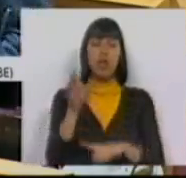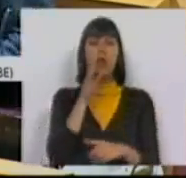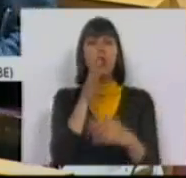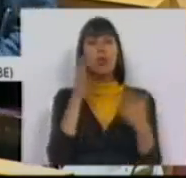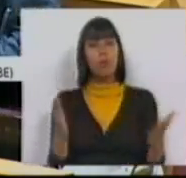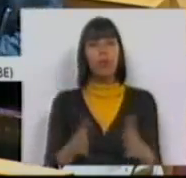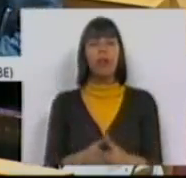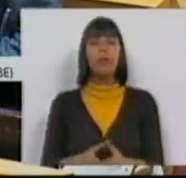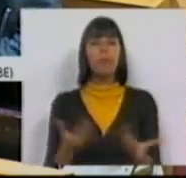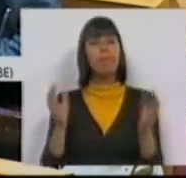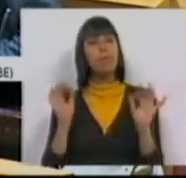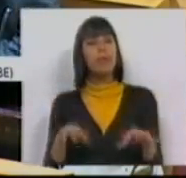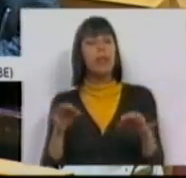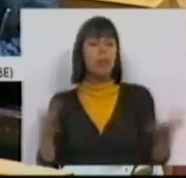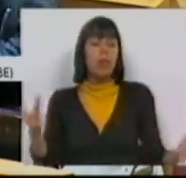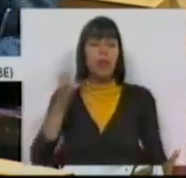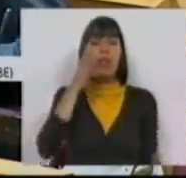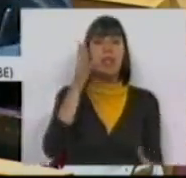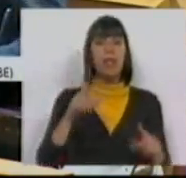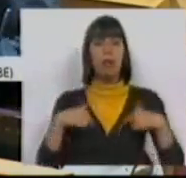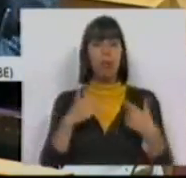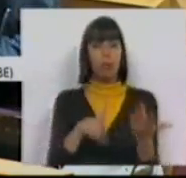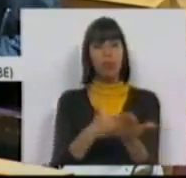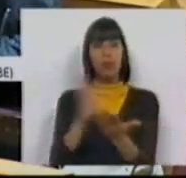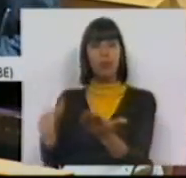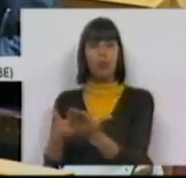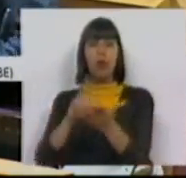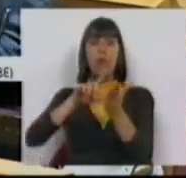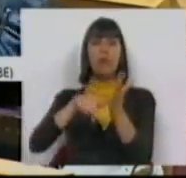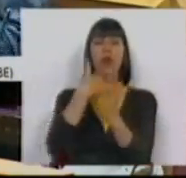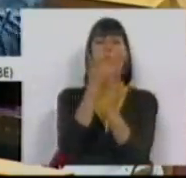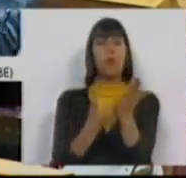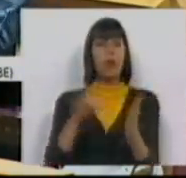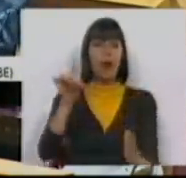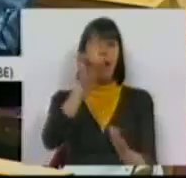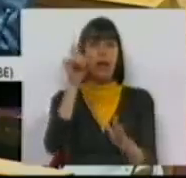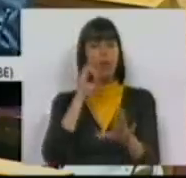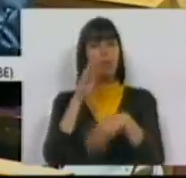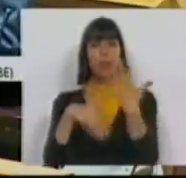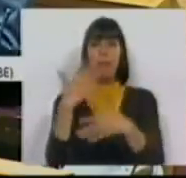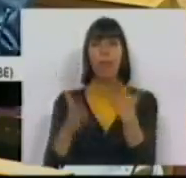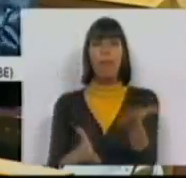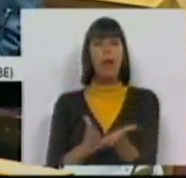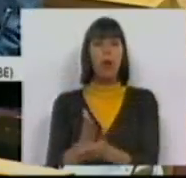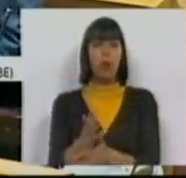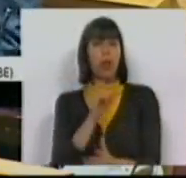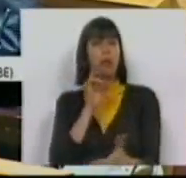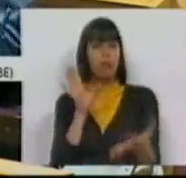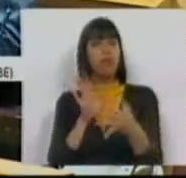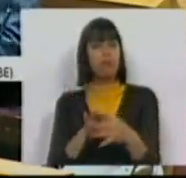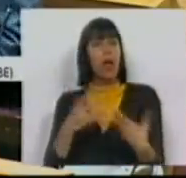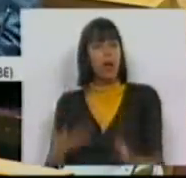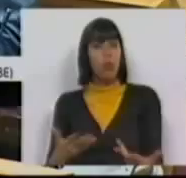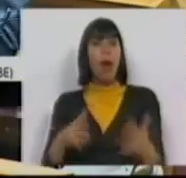senhores deputados, termino dizendo aos autores do projeto de resolução, a questão continua a ser oportuna,